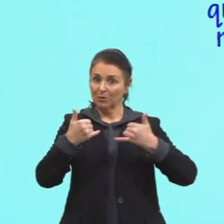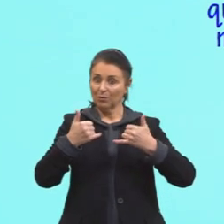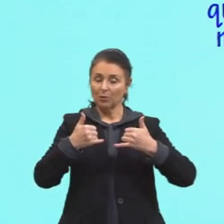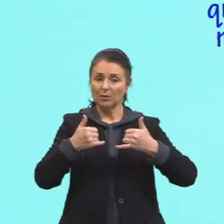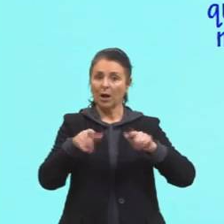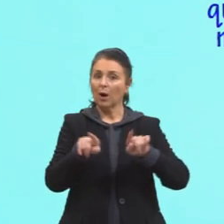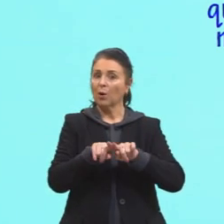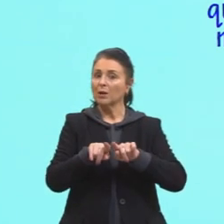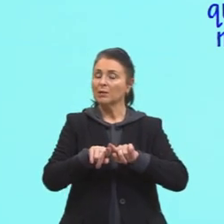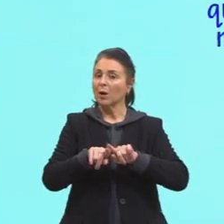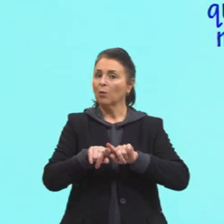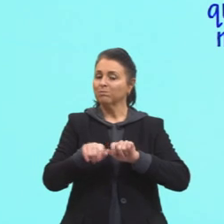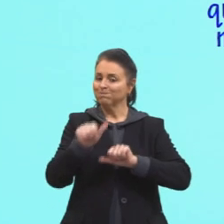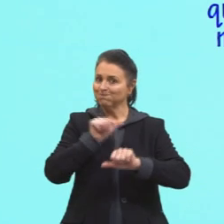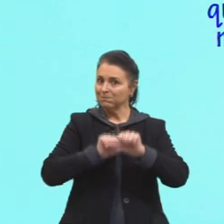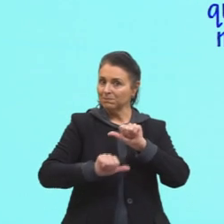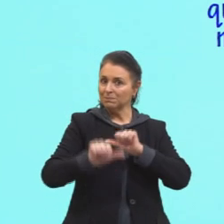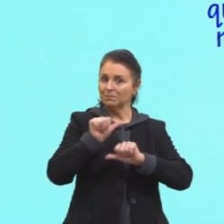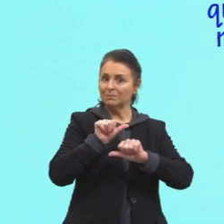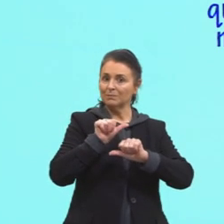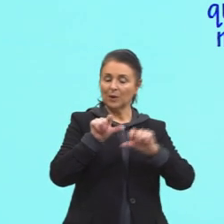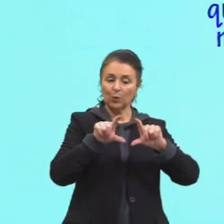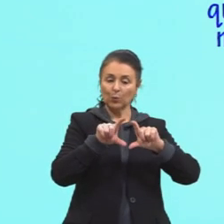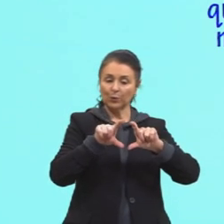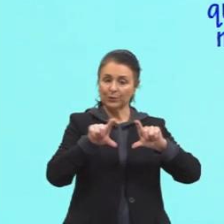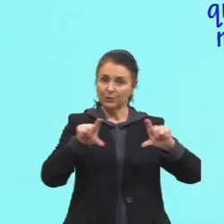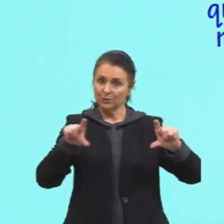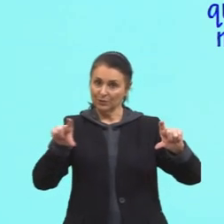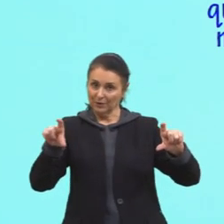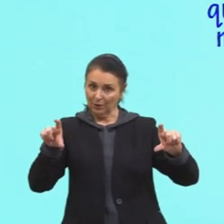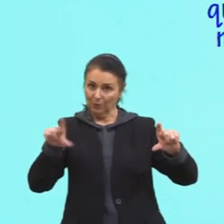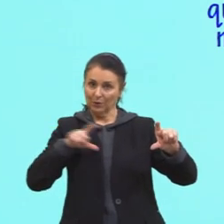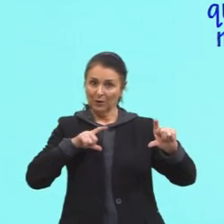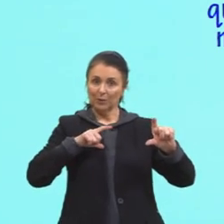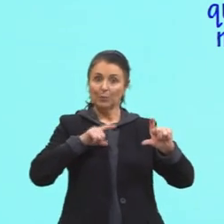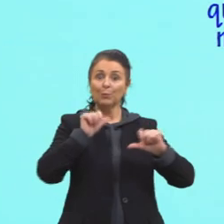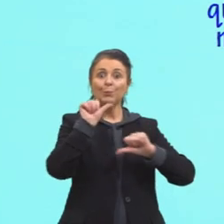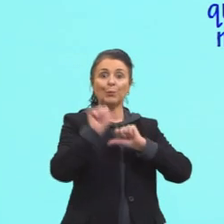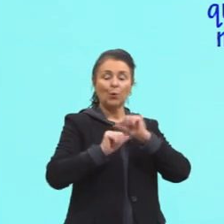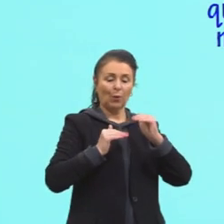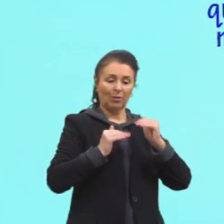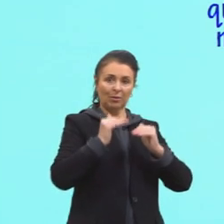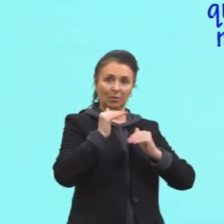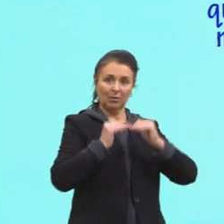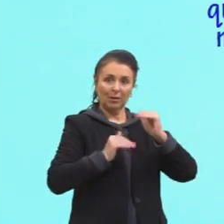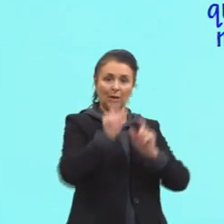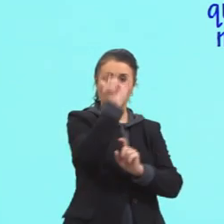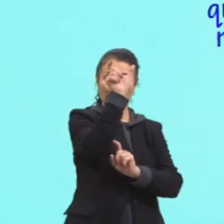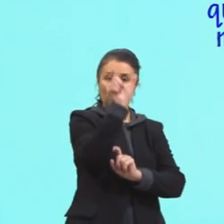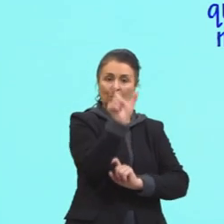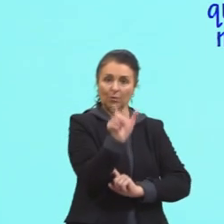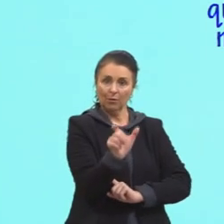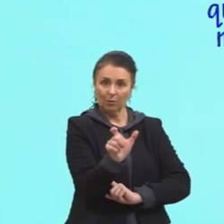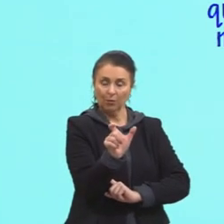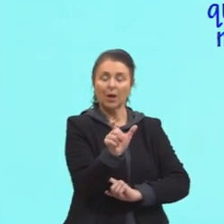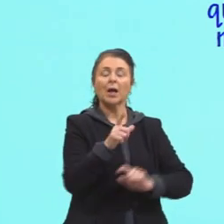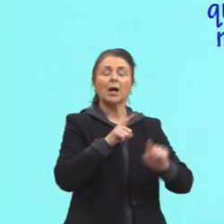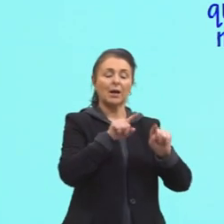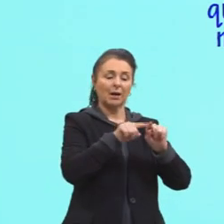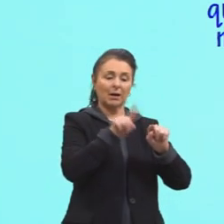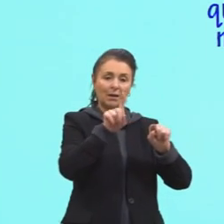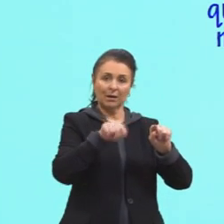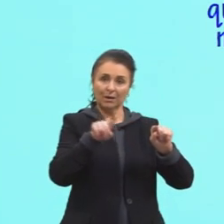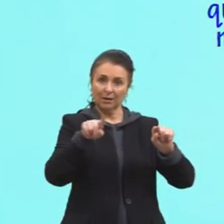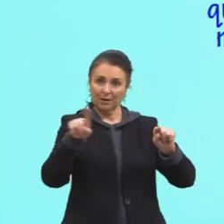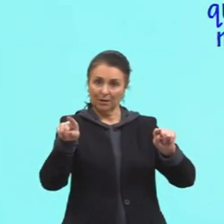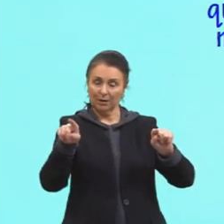inverso, né? O eixo horizontal, que vai ficar com a escala, enquanto o eixo vertical, ele vai ficar com a variação. Então,